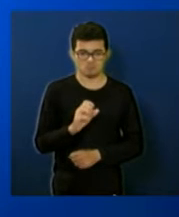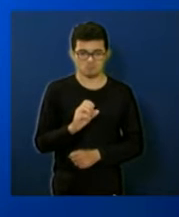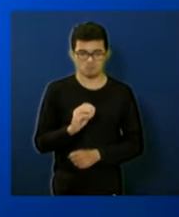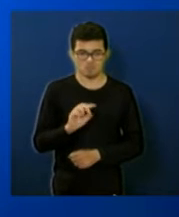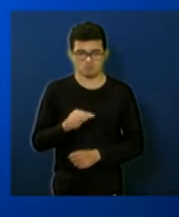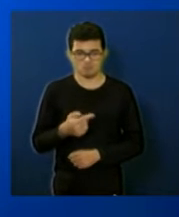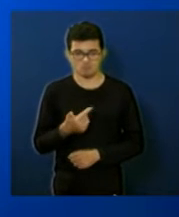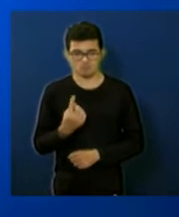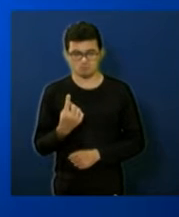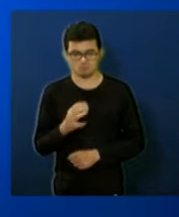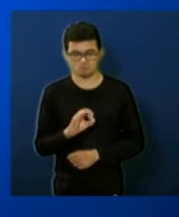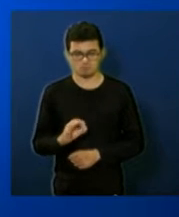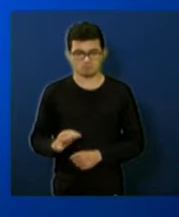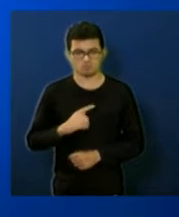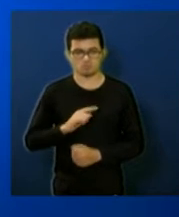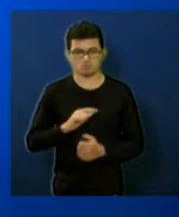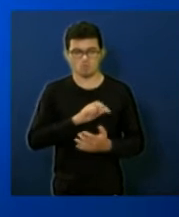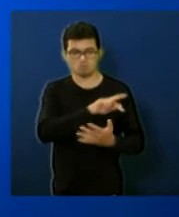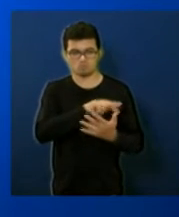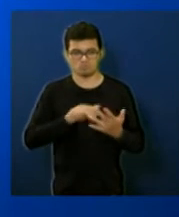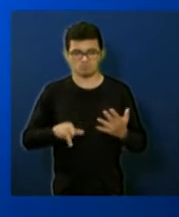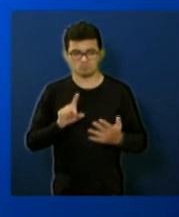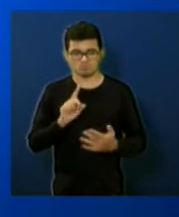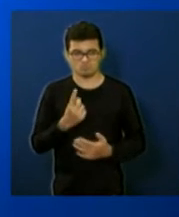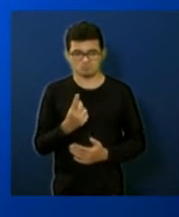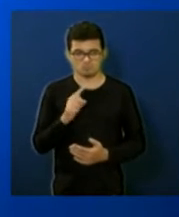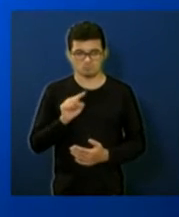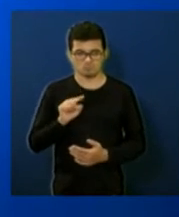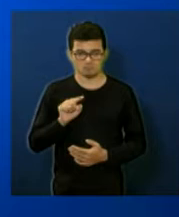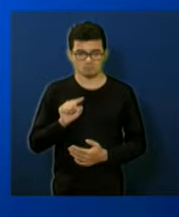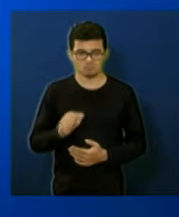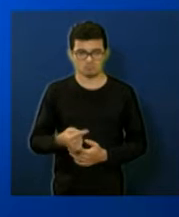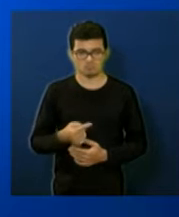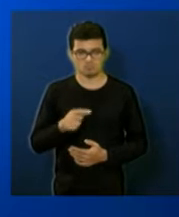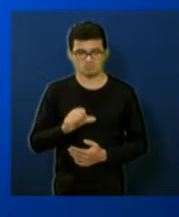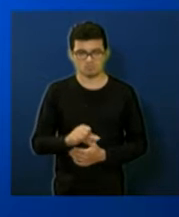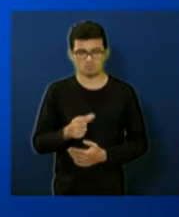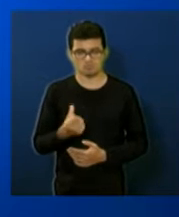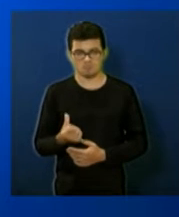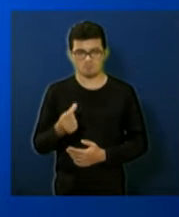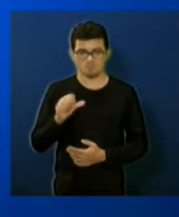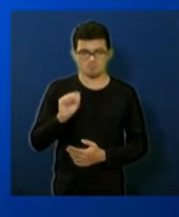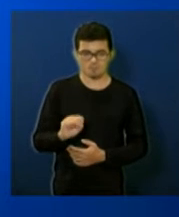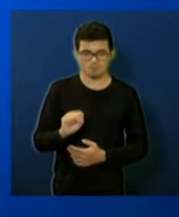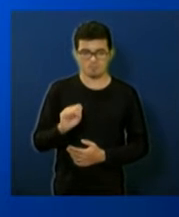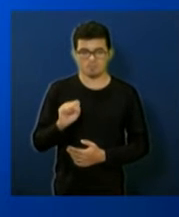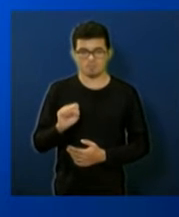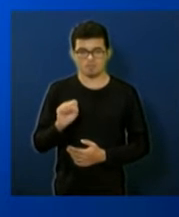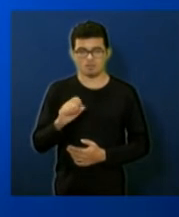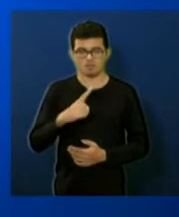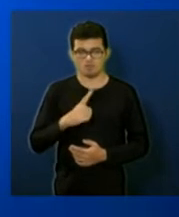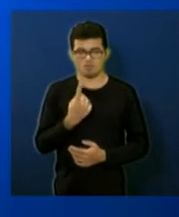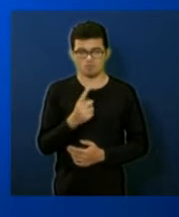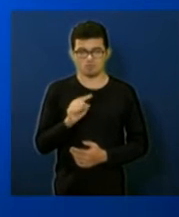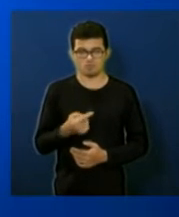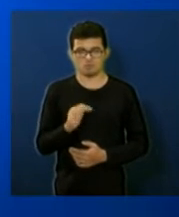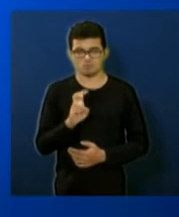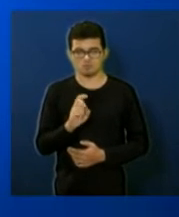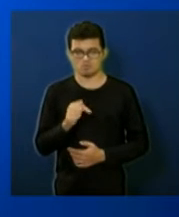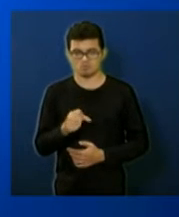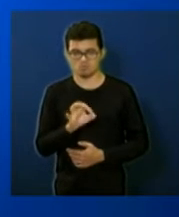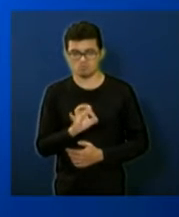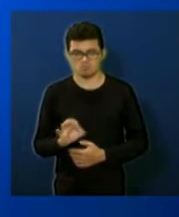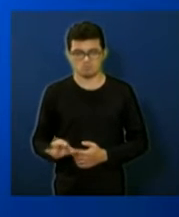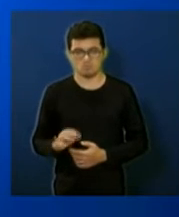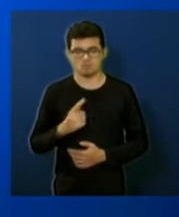outras receitas correntes 1.968 dos que representam 1,57% e